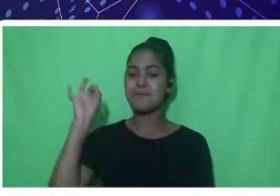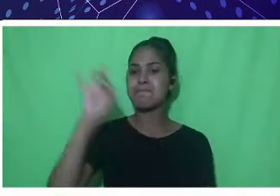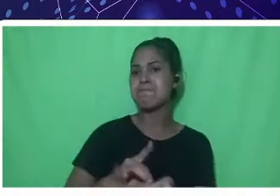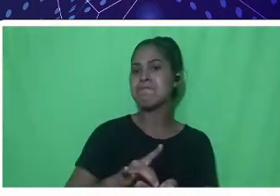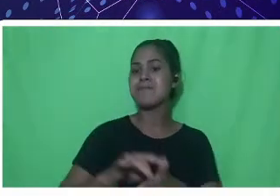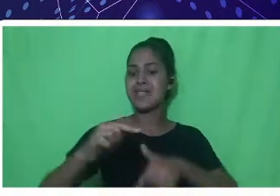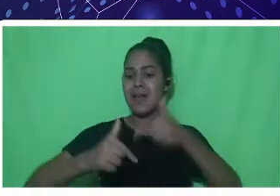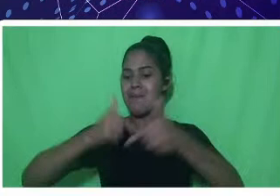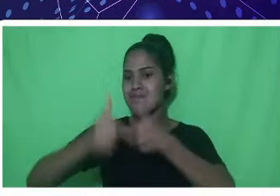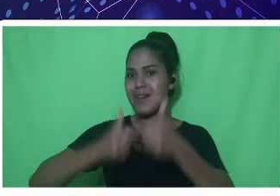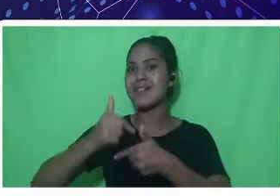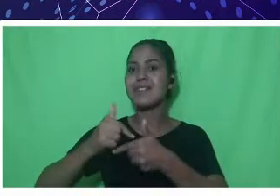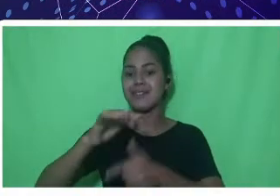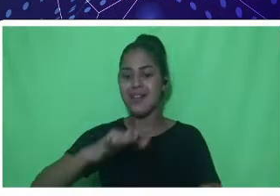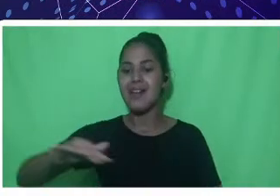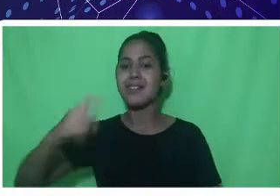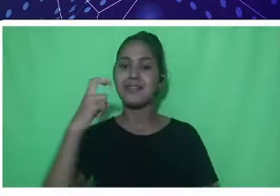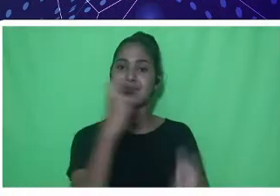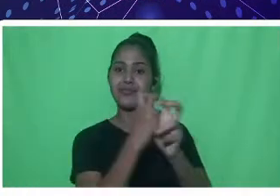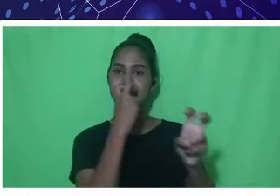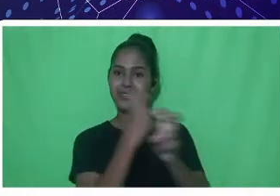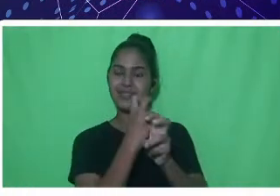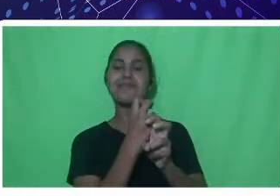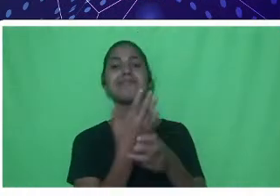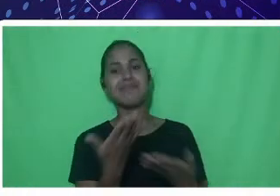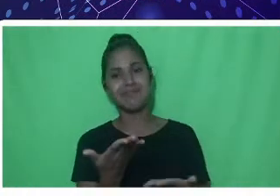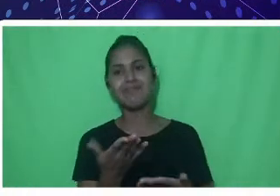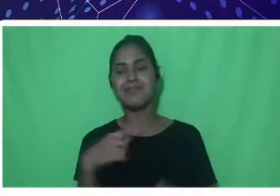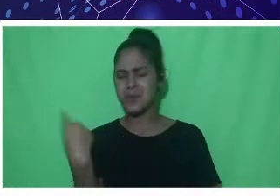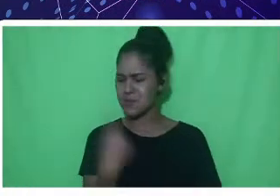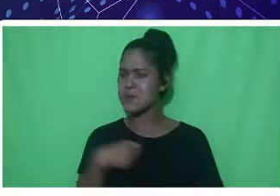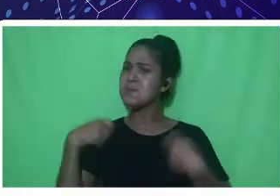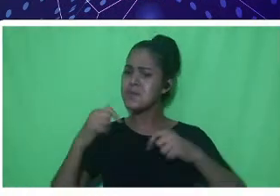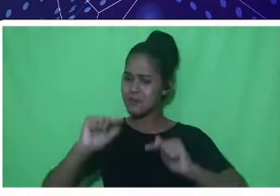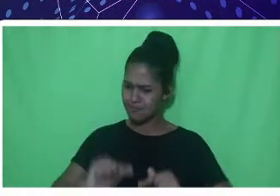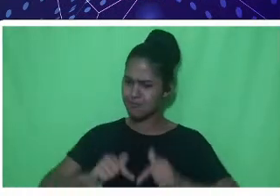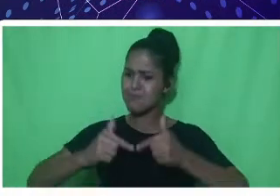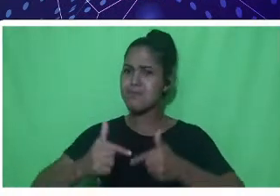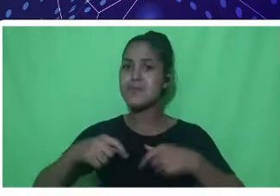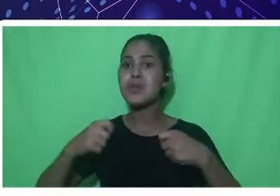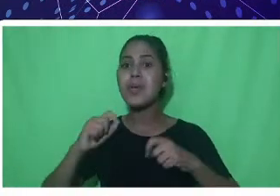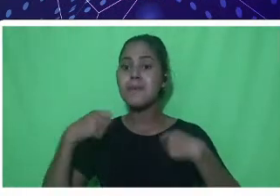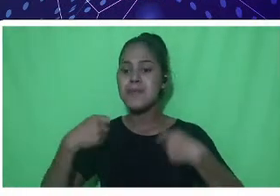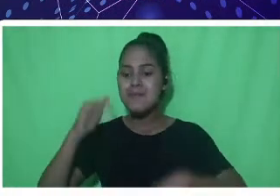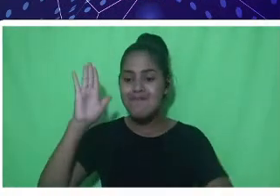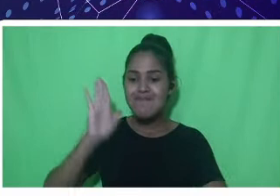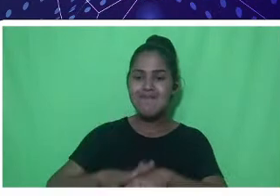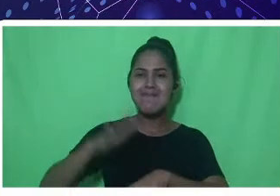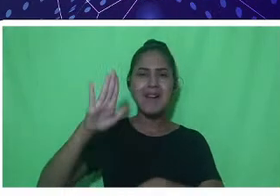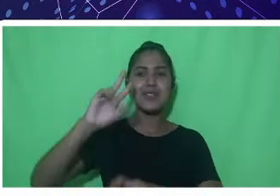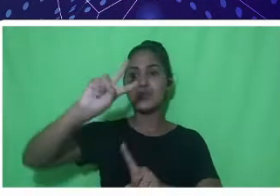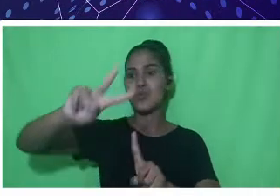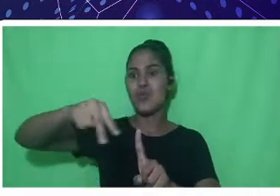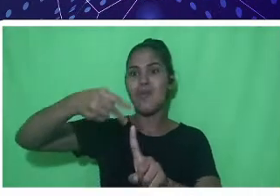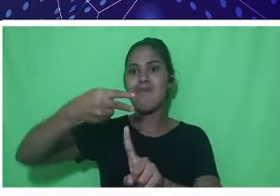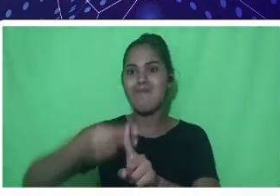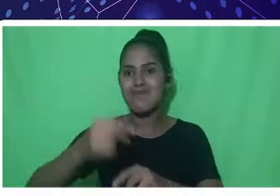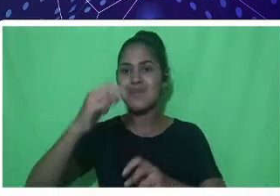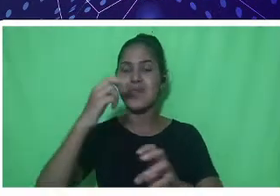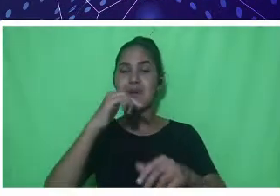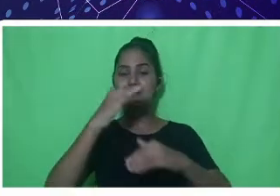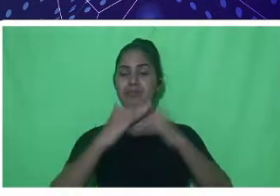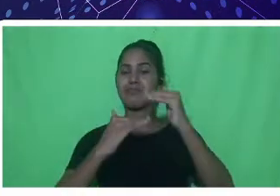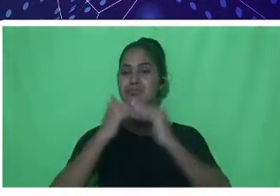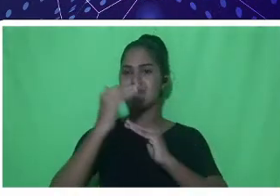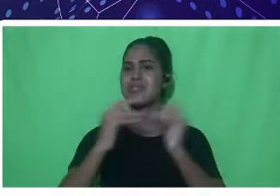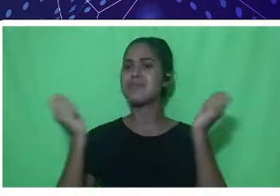engenharia. Então, a gente precisa de muitos mais profissionais para atuarem no mercado, nessa atividade que cresce cada